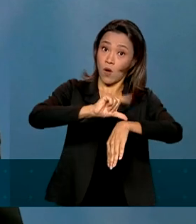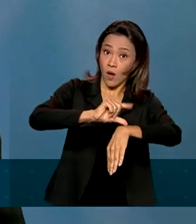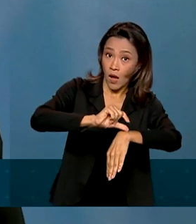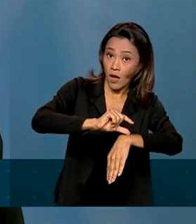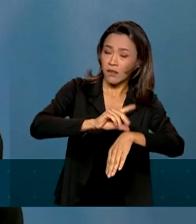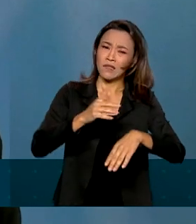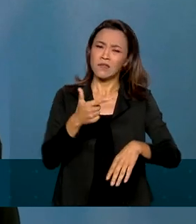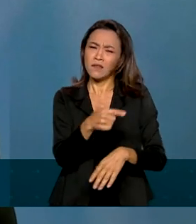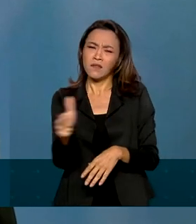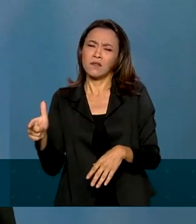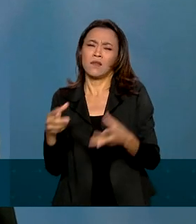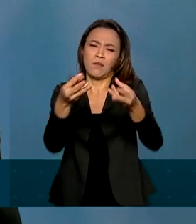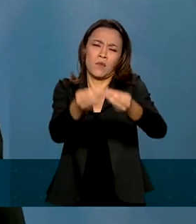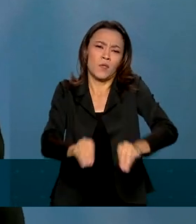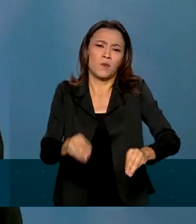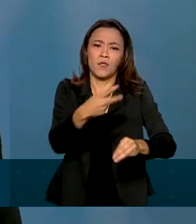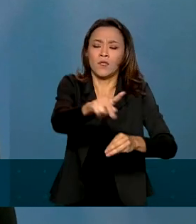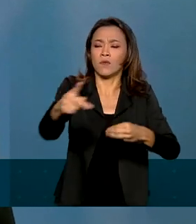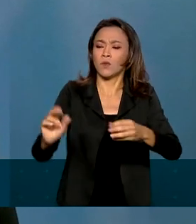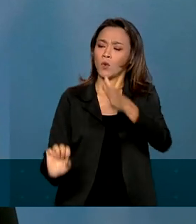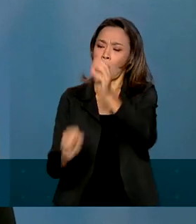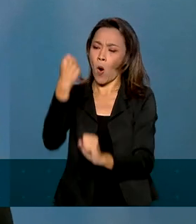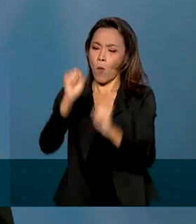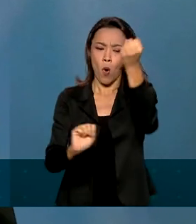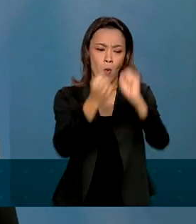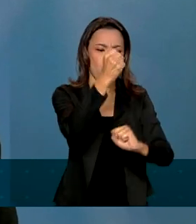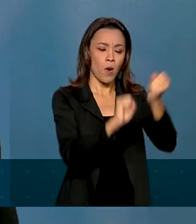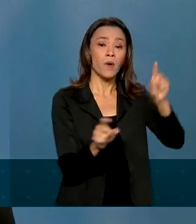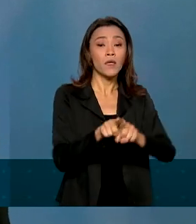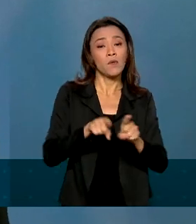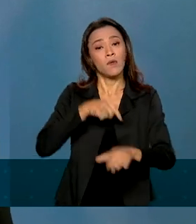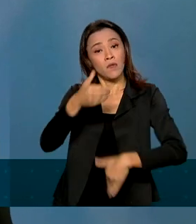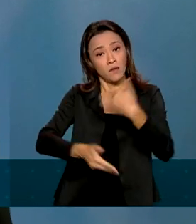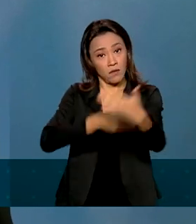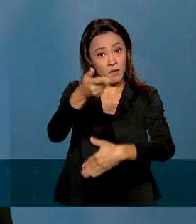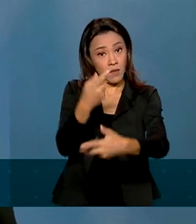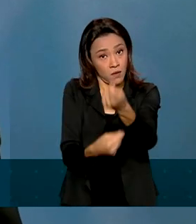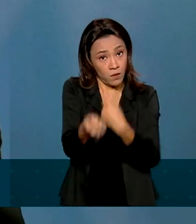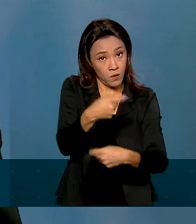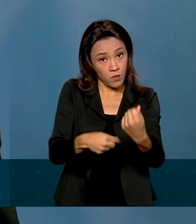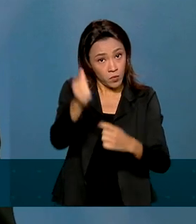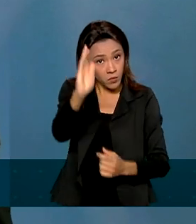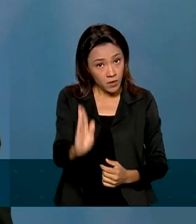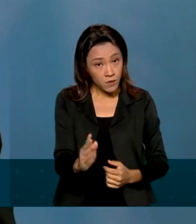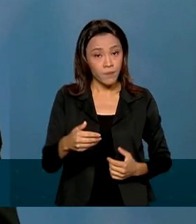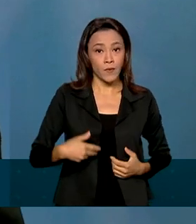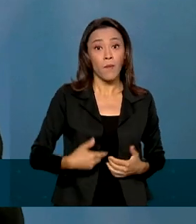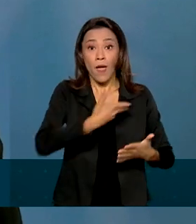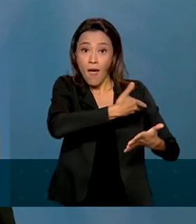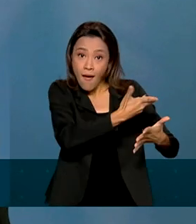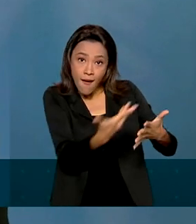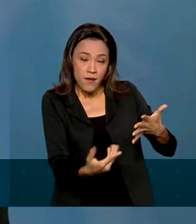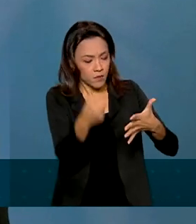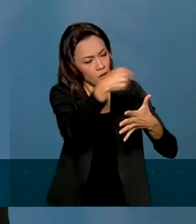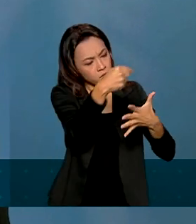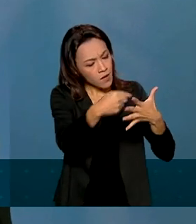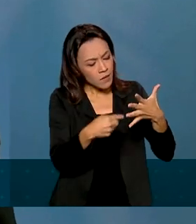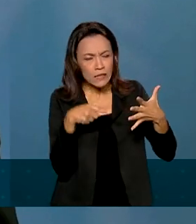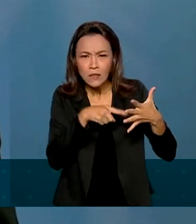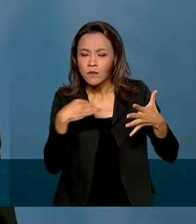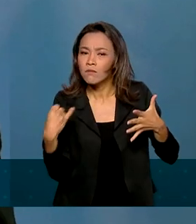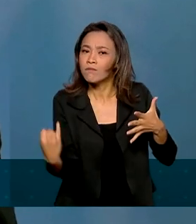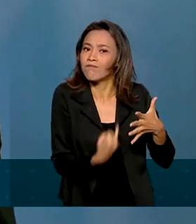afetar a sua produção e o crescimento econômico do país. Essas medidas são essenciais,